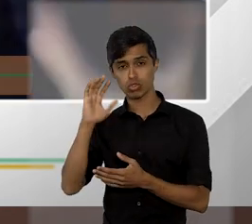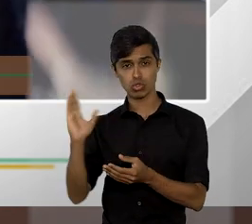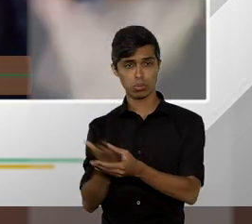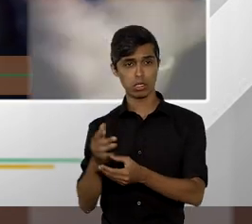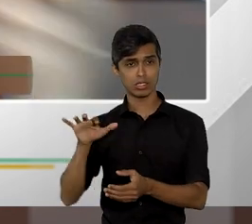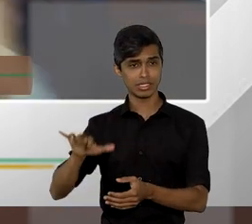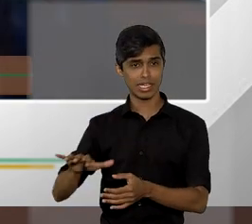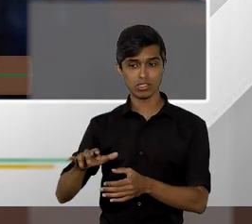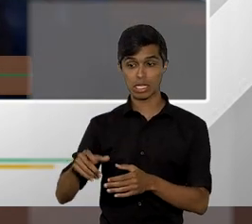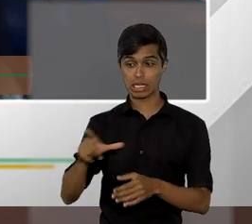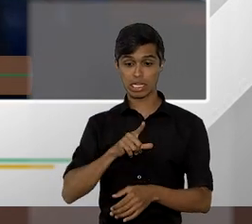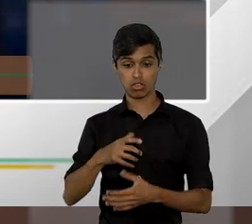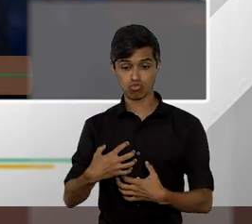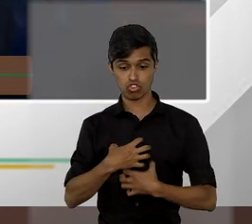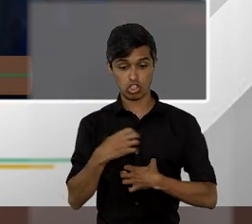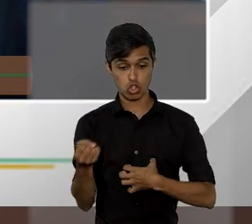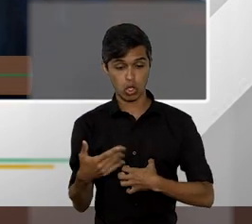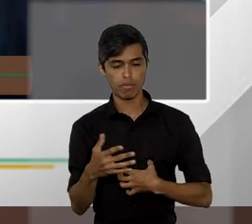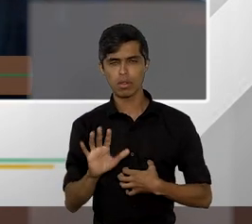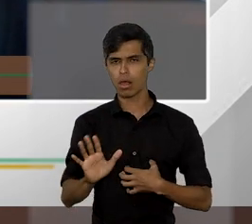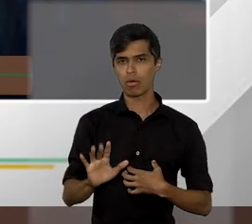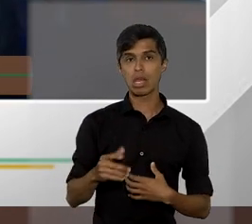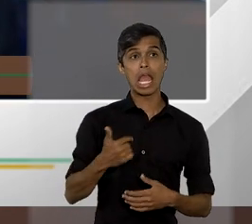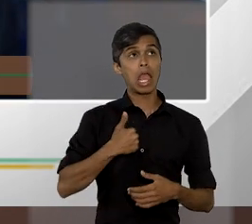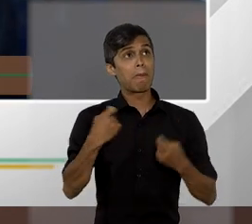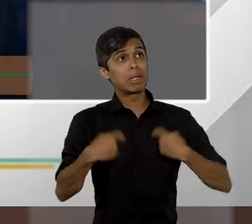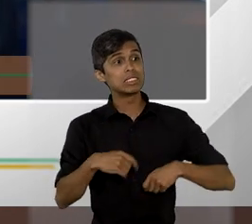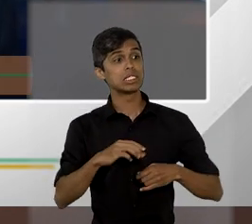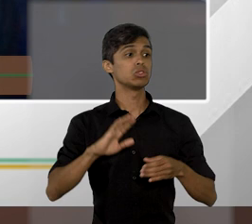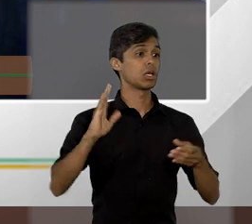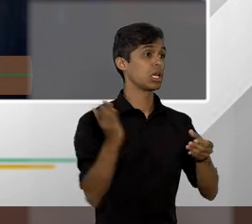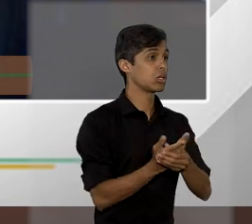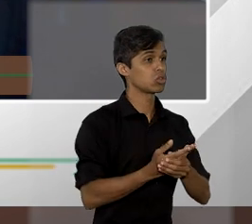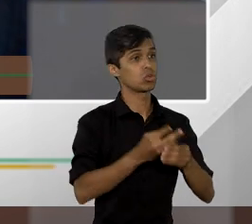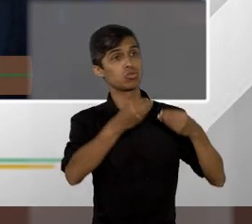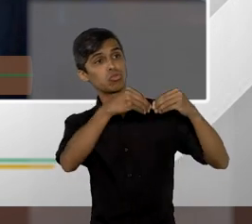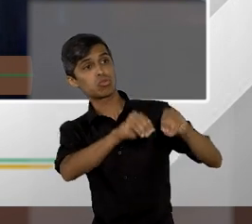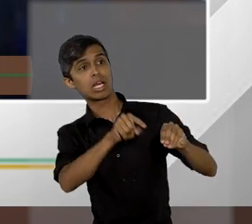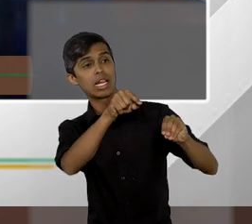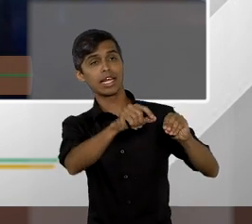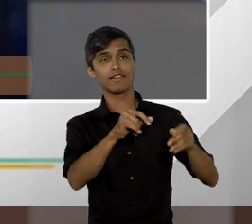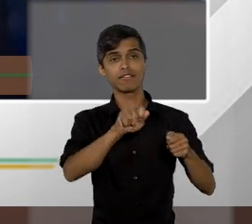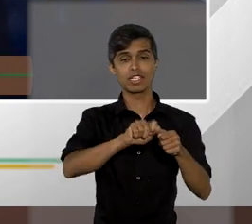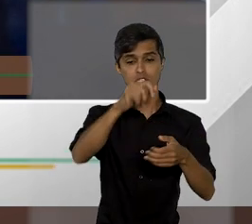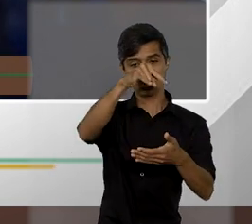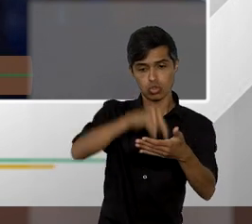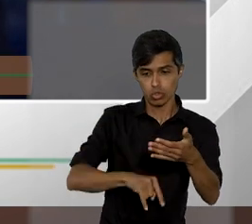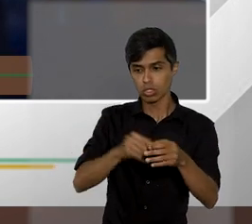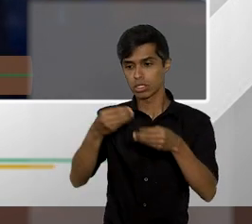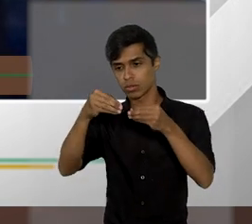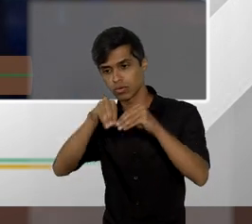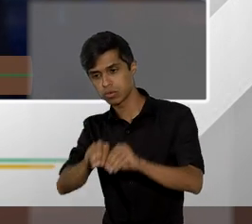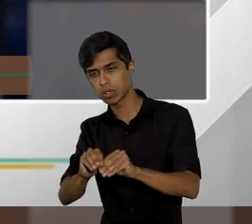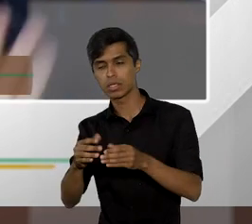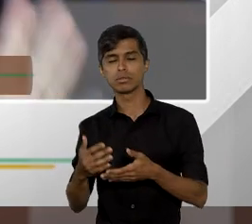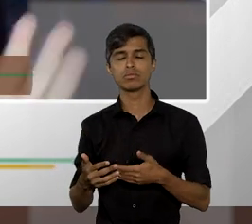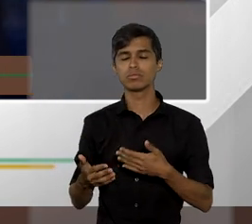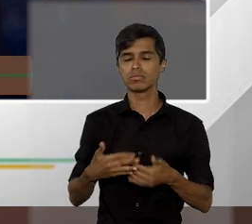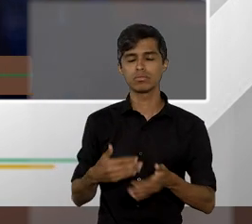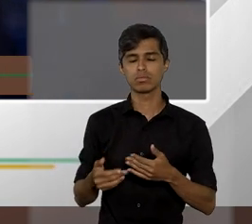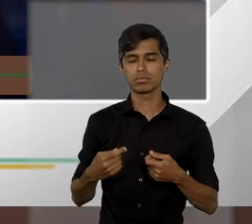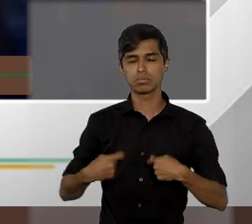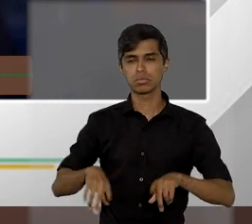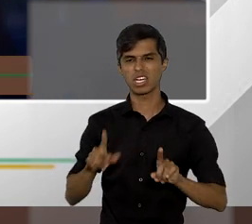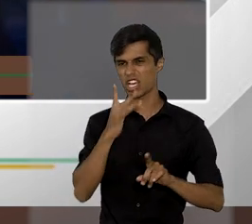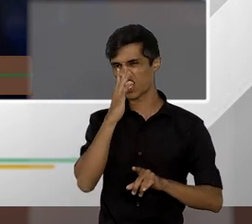eu terei que por exemplo aditar o meu recurso para fazer a alegação um tópico de que se trata de uma questão relevante e